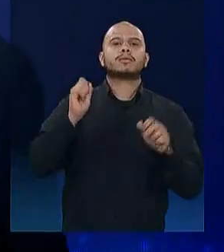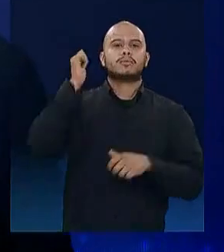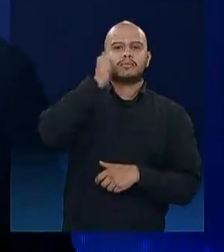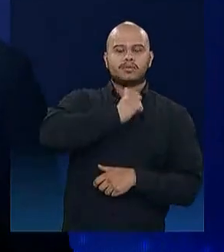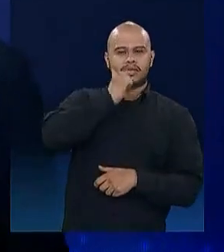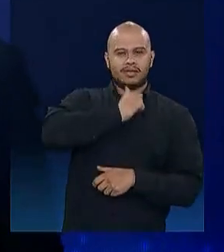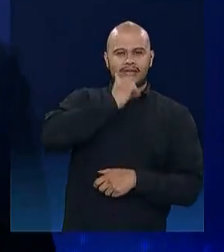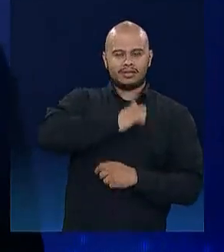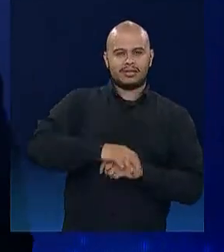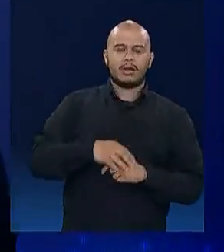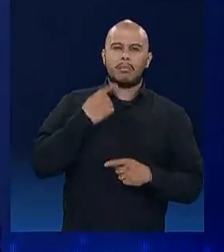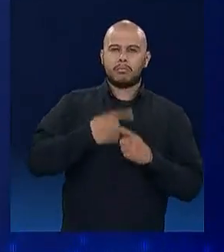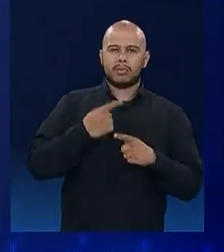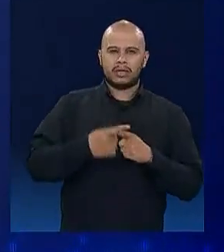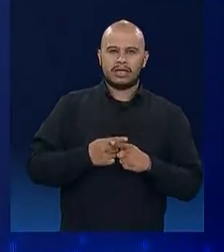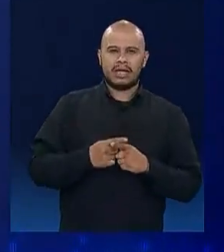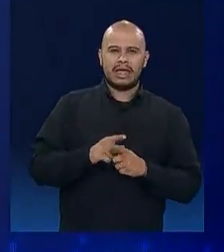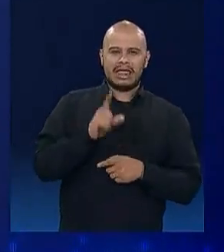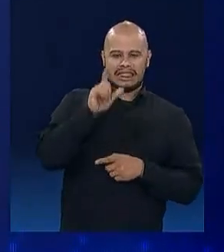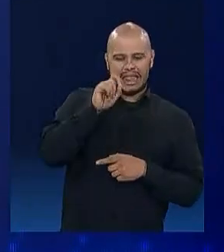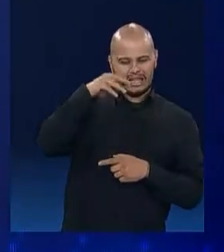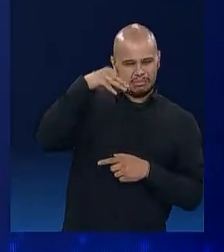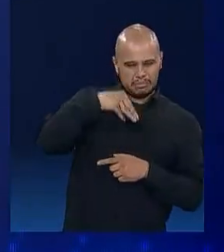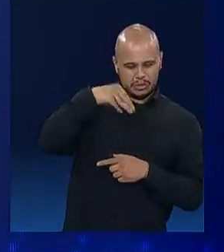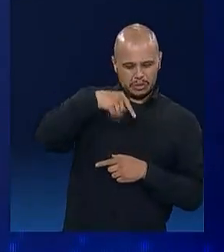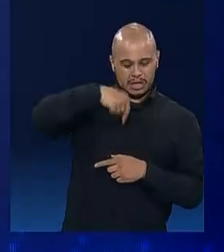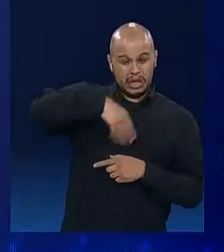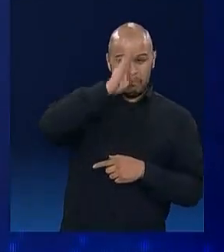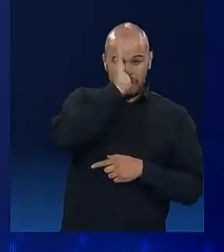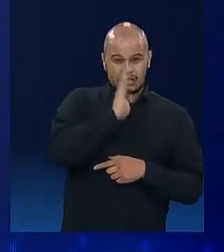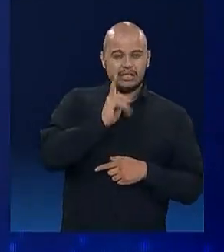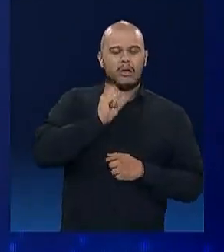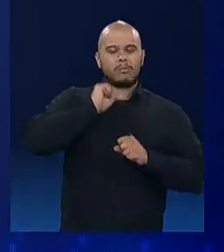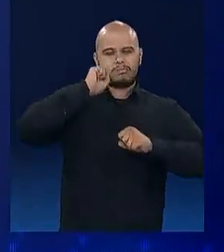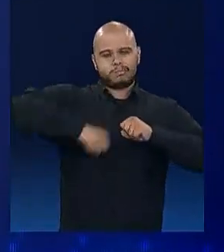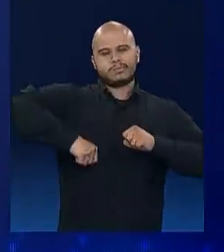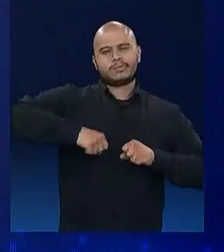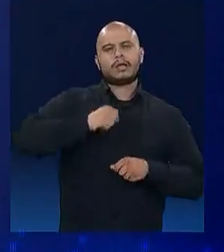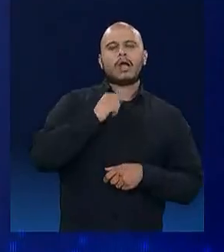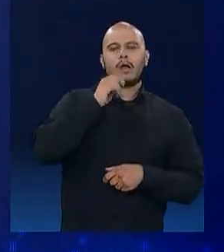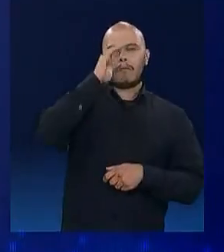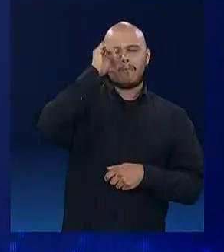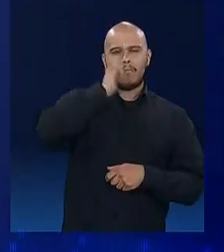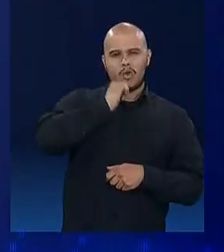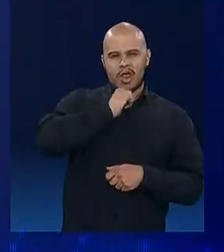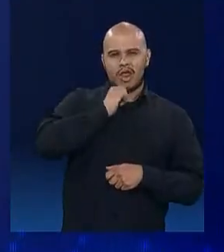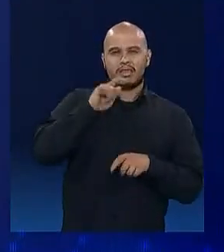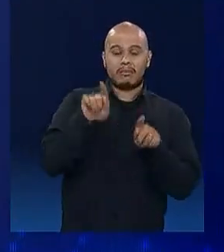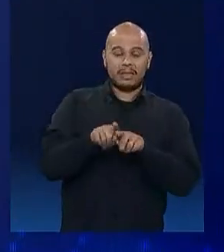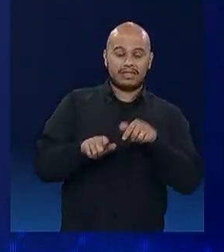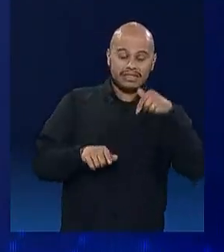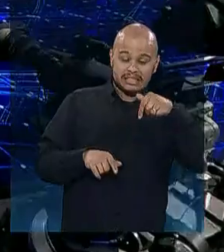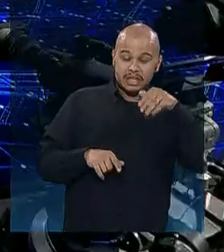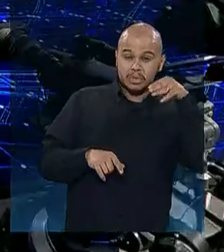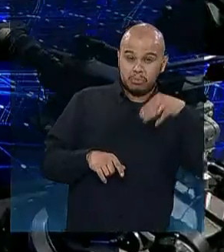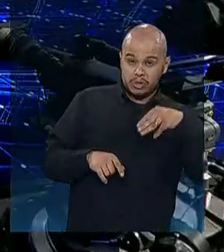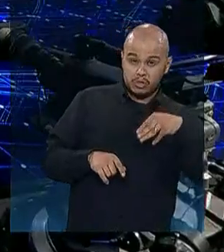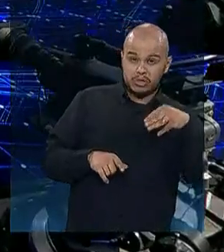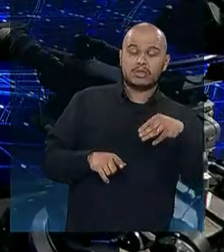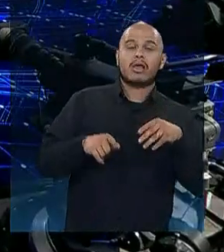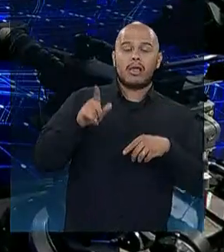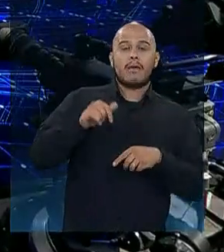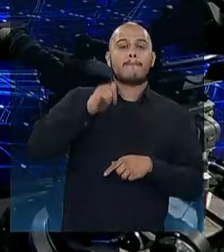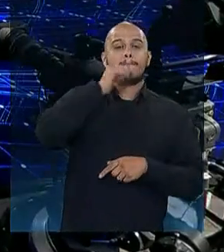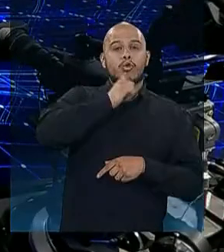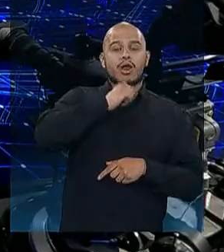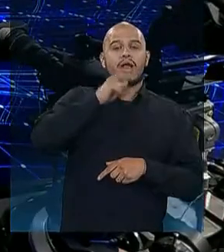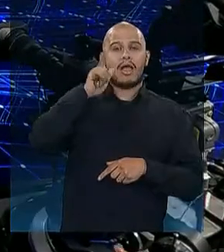Porque a cada 10 minutos no Brasil, uma mulher é estuprada. E a cada 7 minutos, uma mulher é vítima